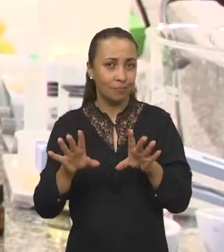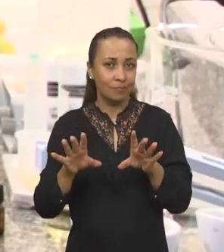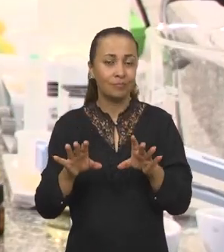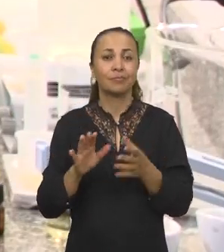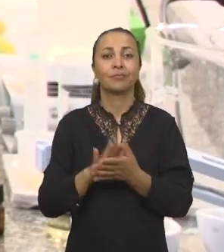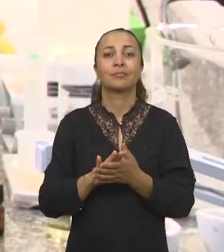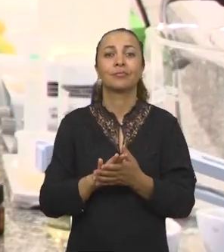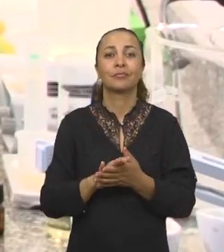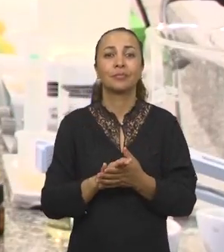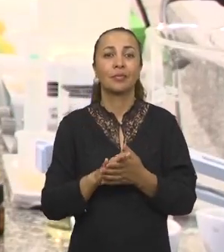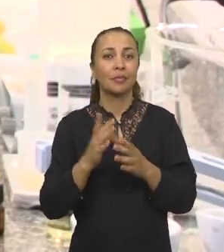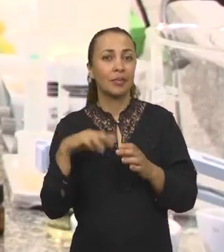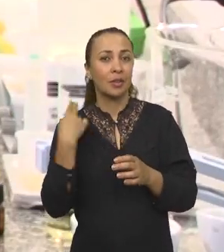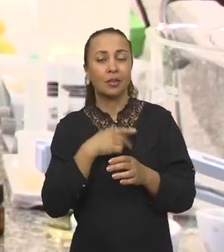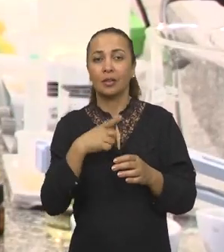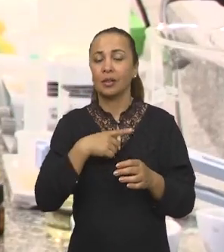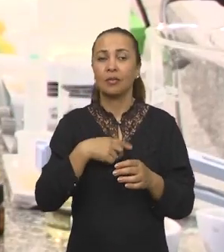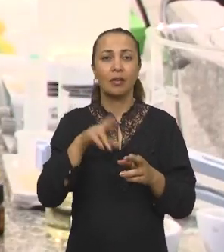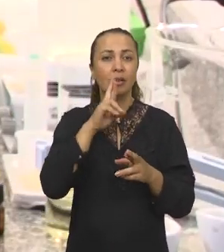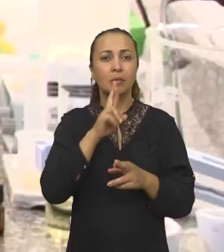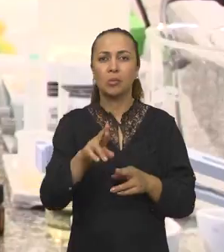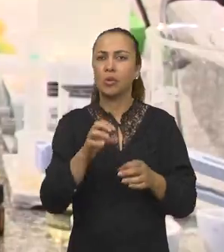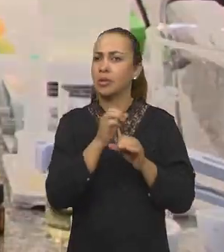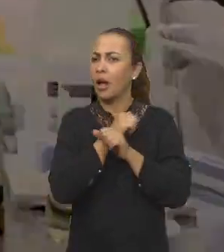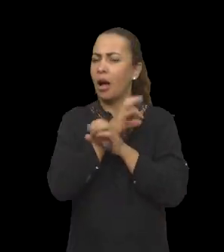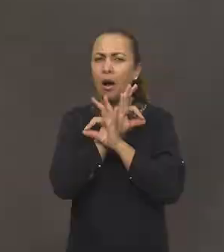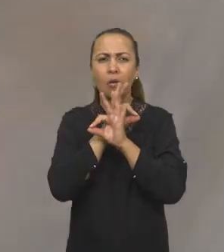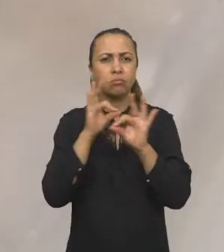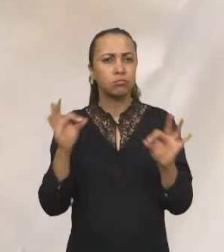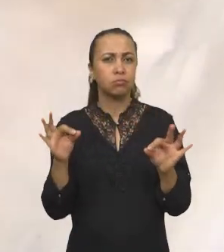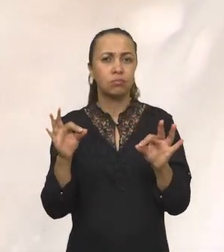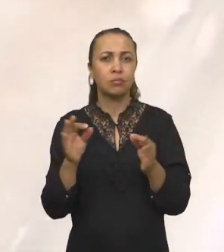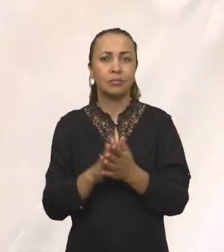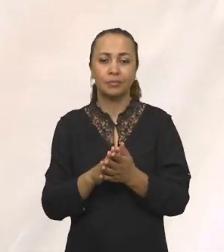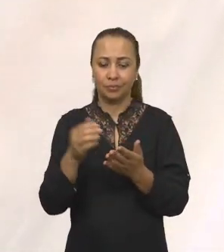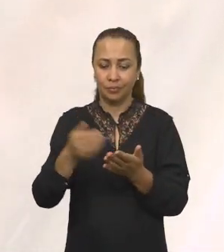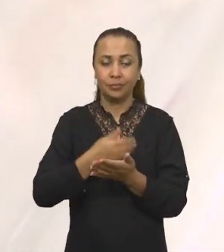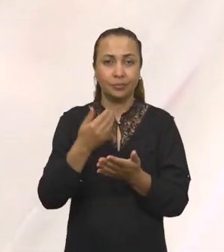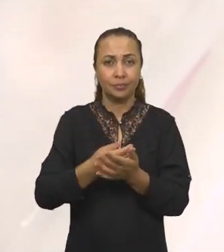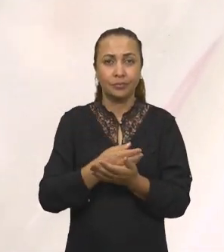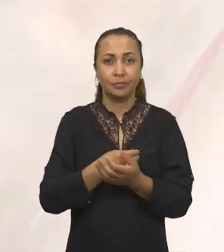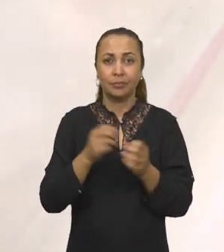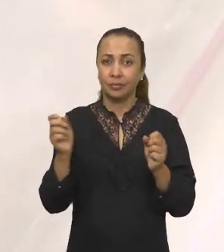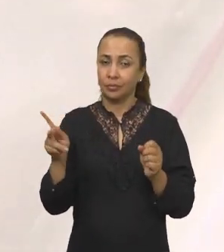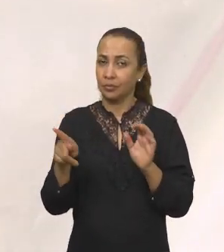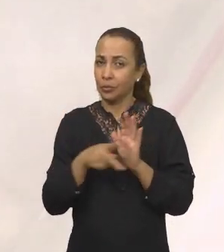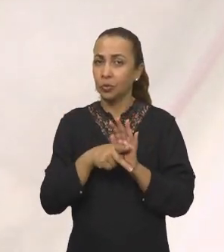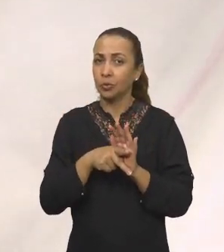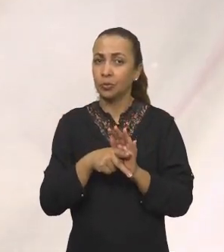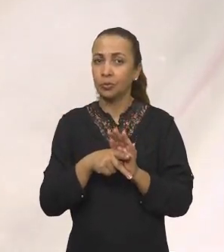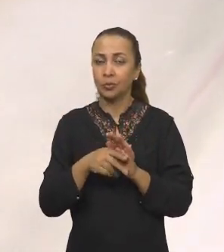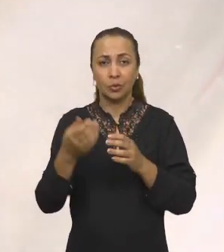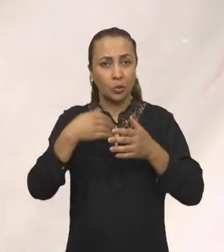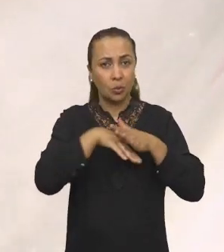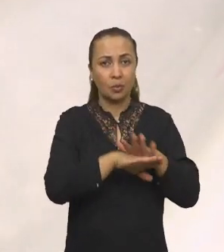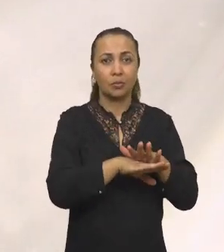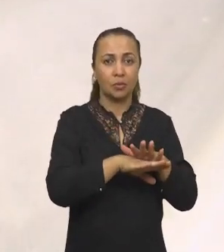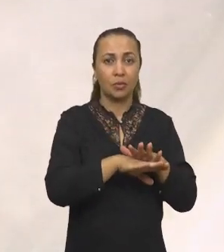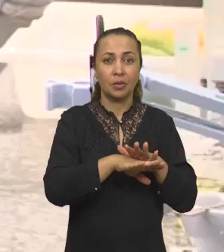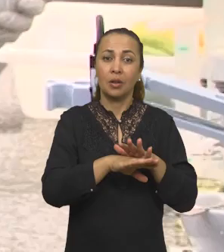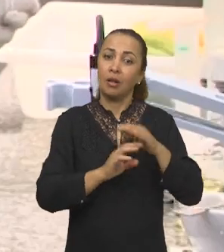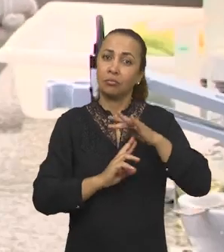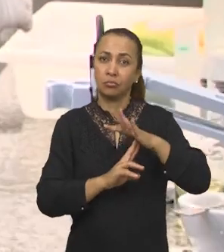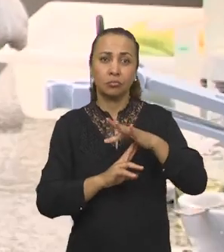simulou isso daí e obtivemos um resultado muito positivo. O mamão em si, ele sendo armazenado a temperatura